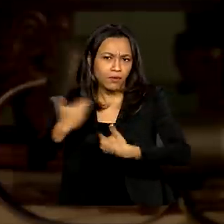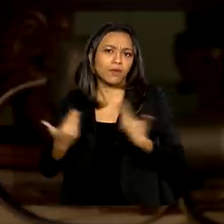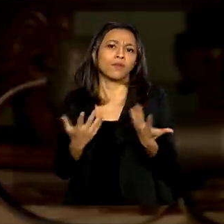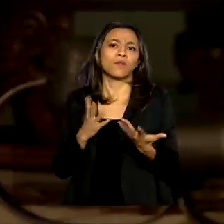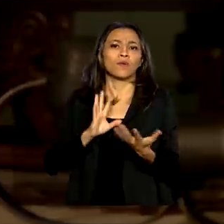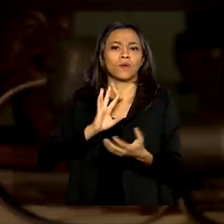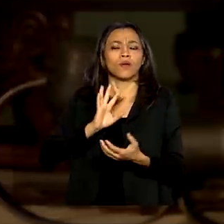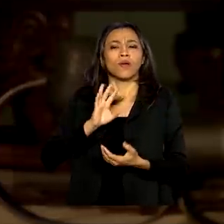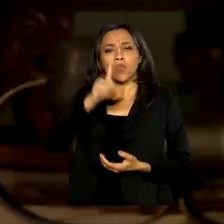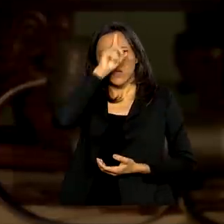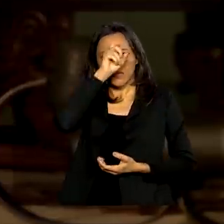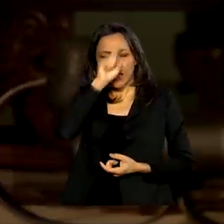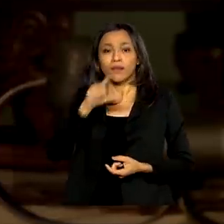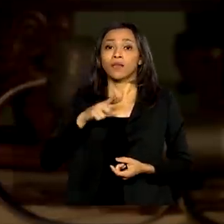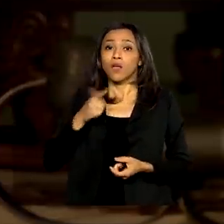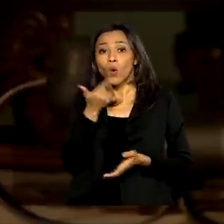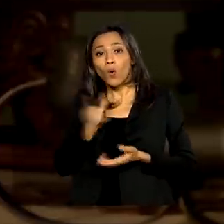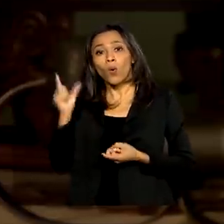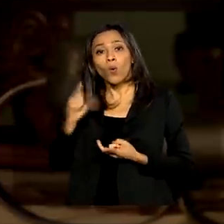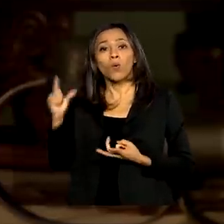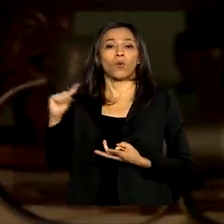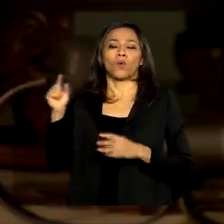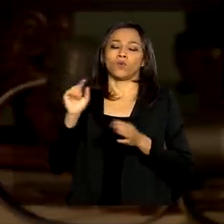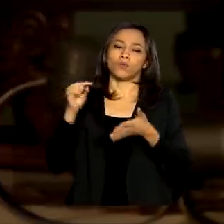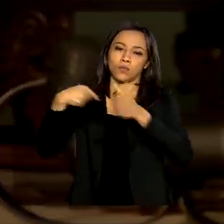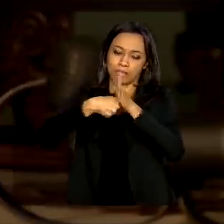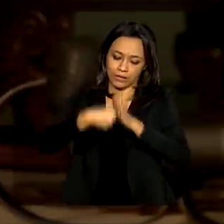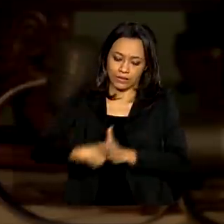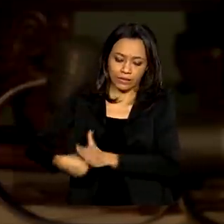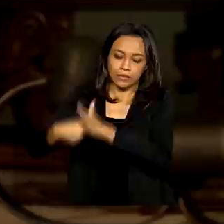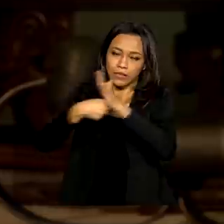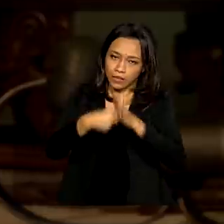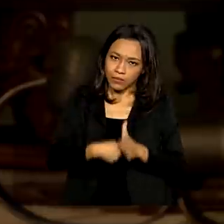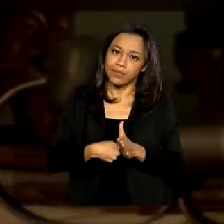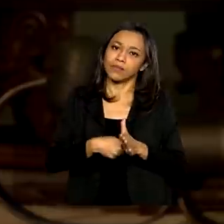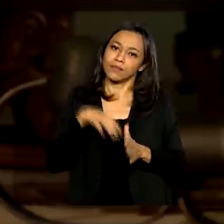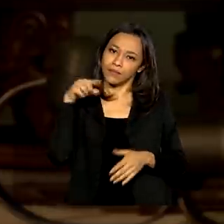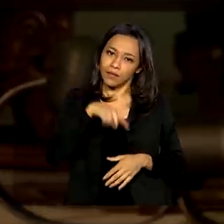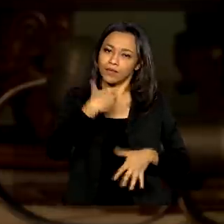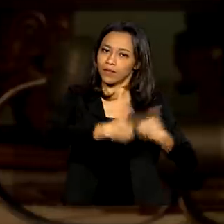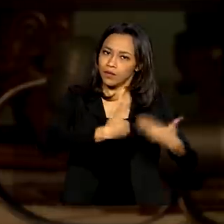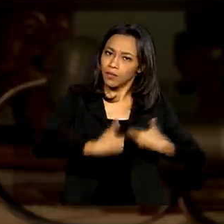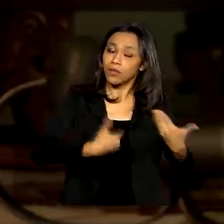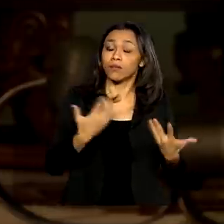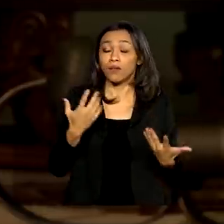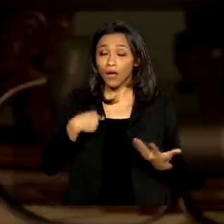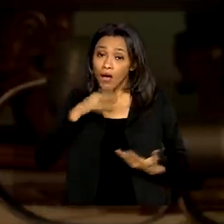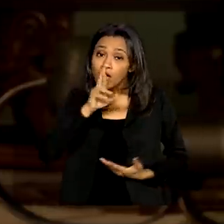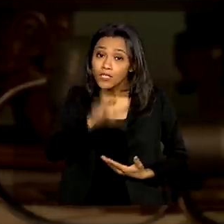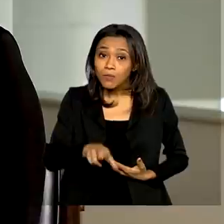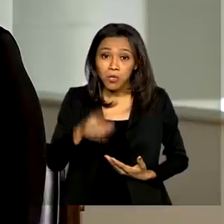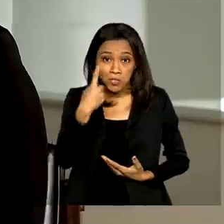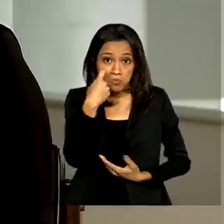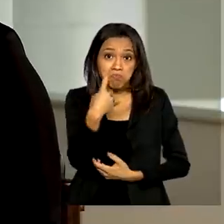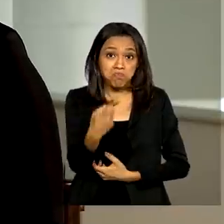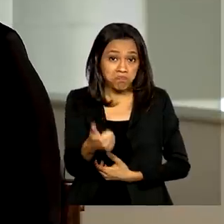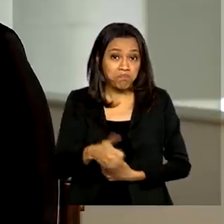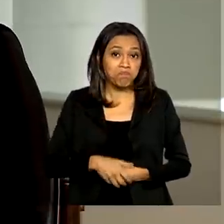Além disso, ele tem exames extras, além disso, ele tem esse tratamento extra, e os resultados estão sendo bastante interessantes.